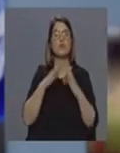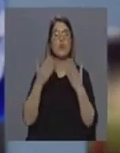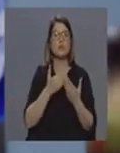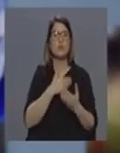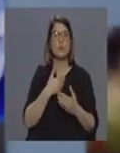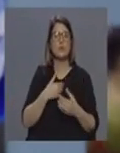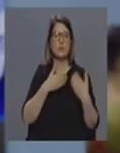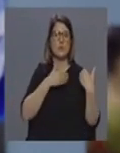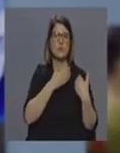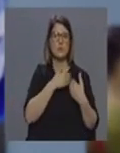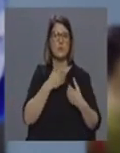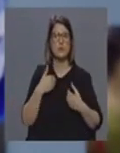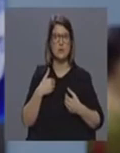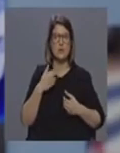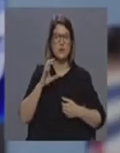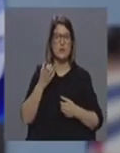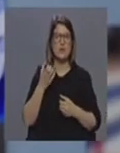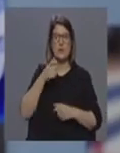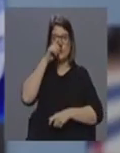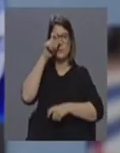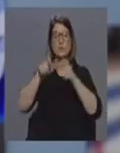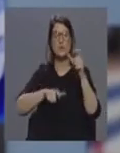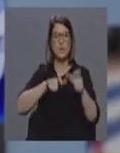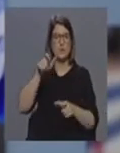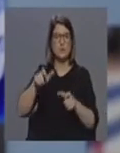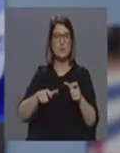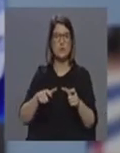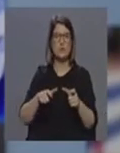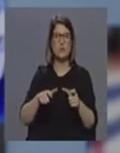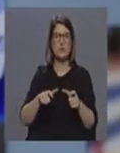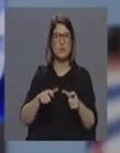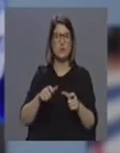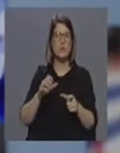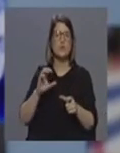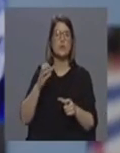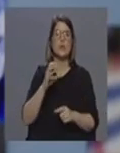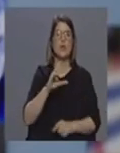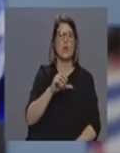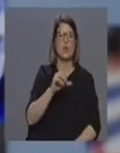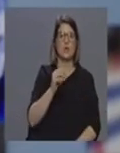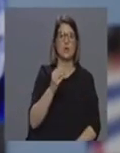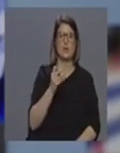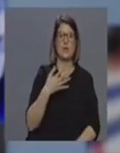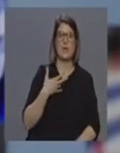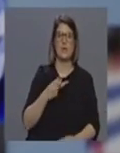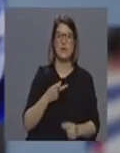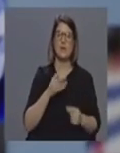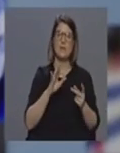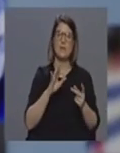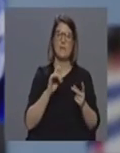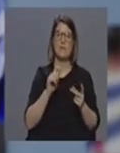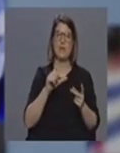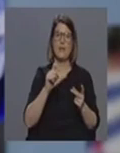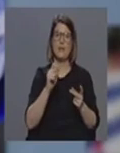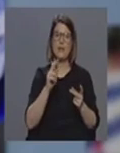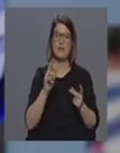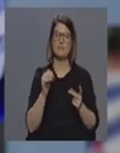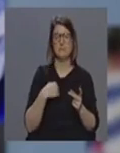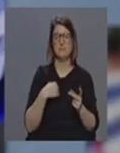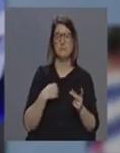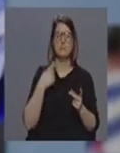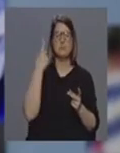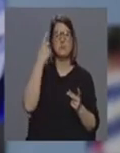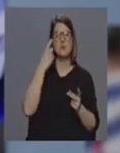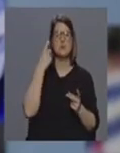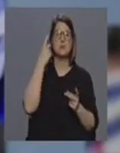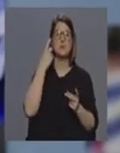ao nível regional pessoas que vinham do Conselho de Lousada de Felguer entenderam romper digamos assim ao fim